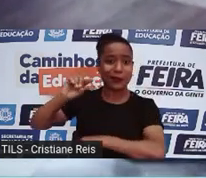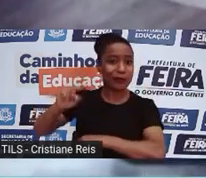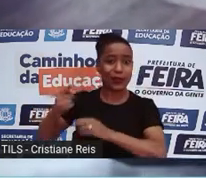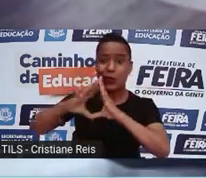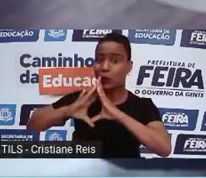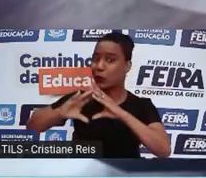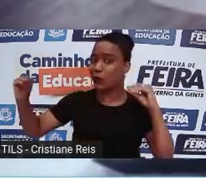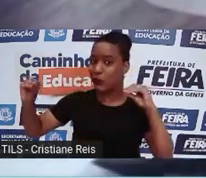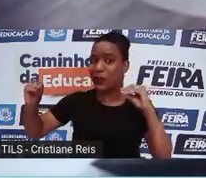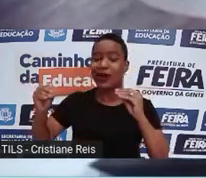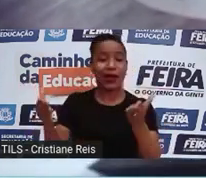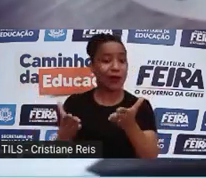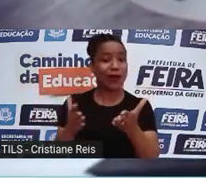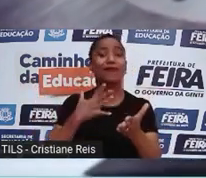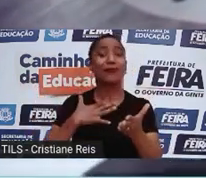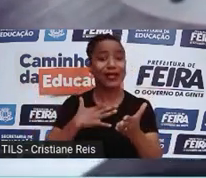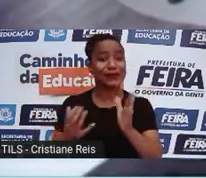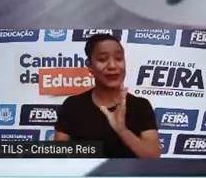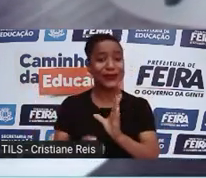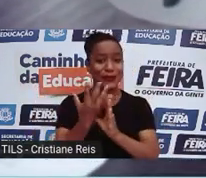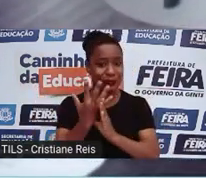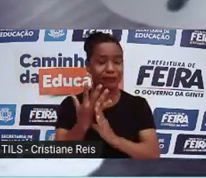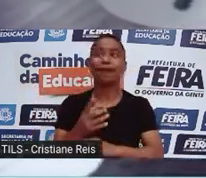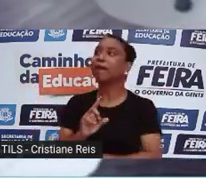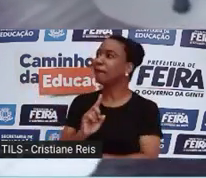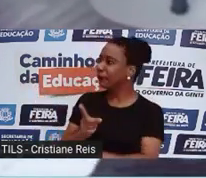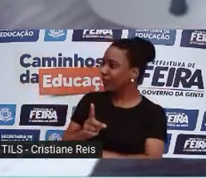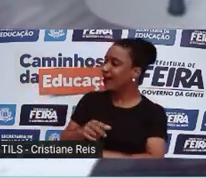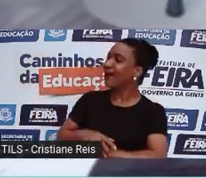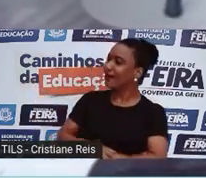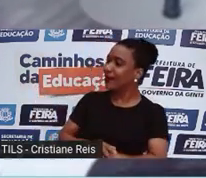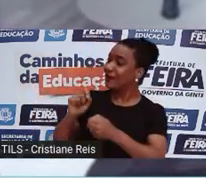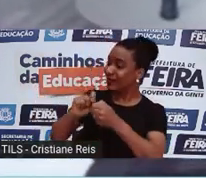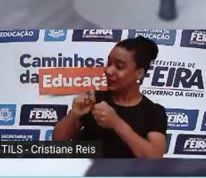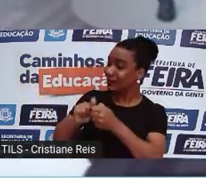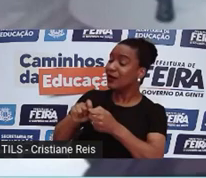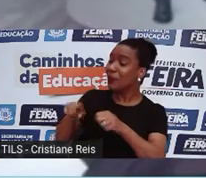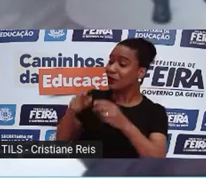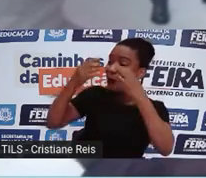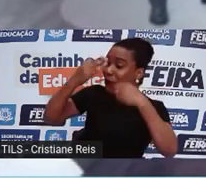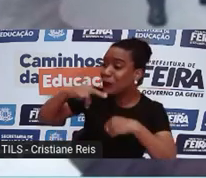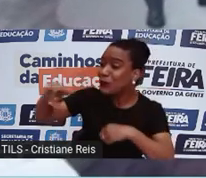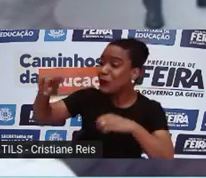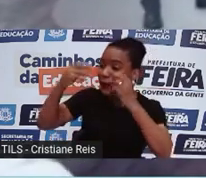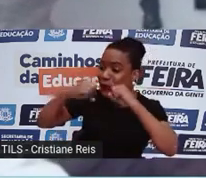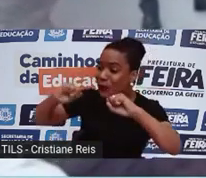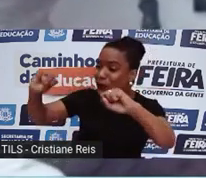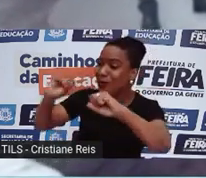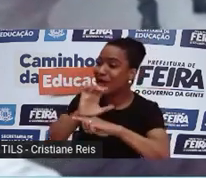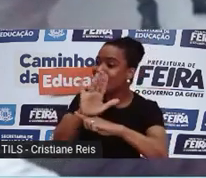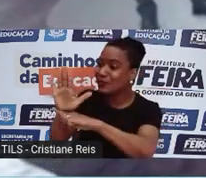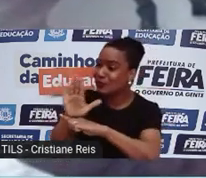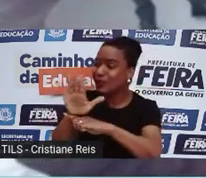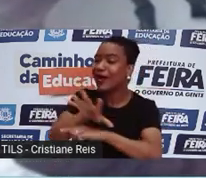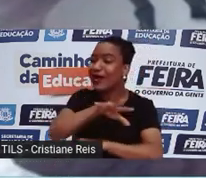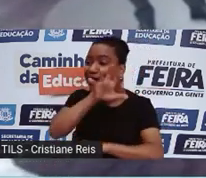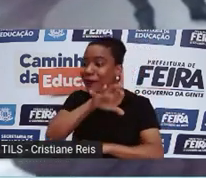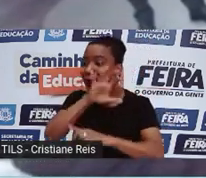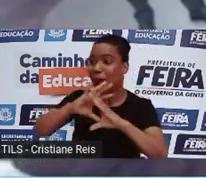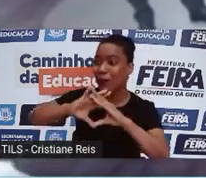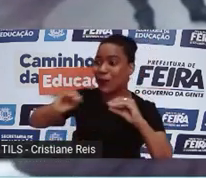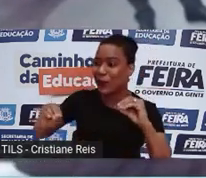pode também ajudar a combater as mudanças climáticas e a extinção de milhares de espécies. A notícia dividiu a comunidade